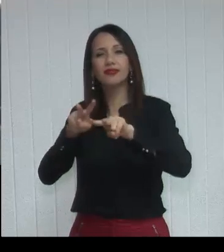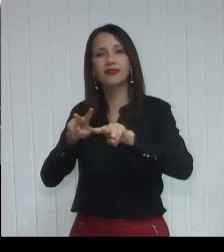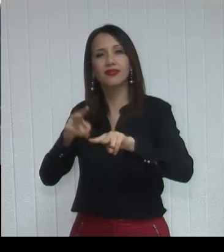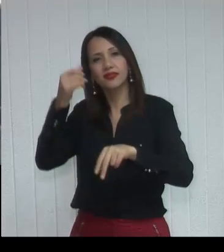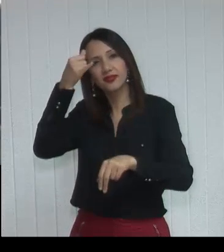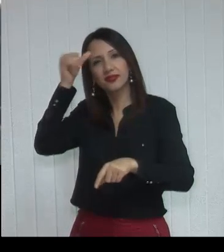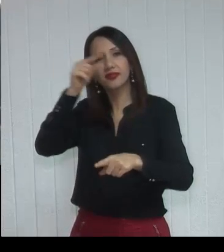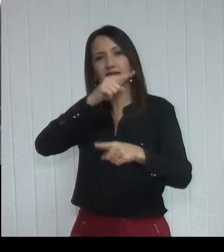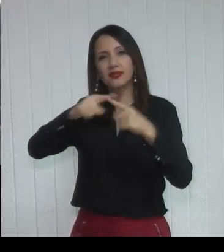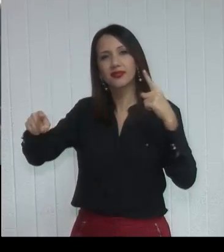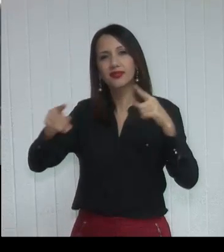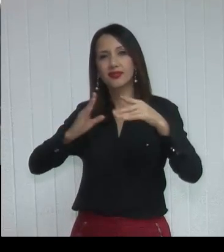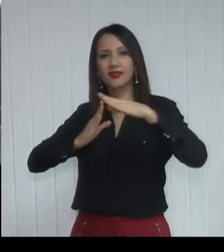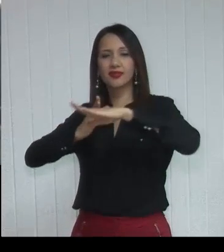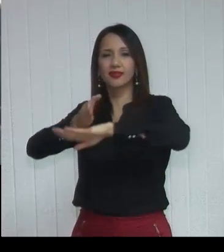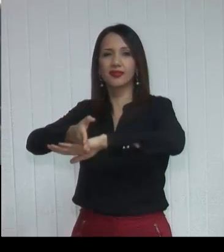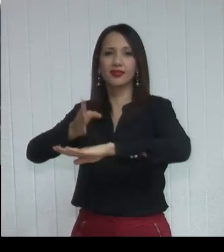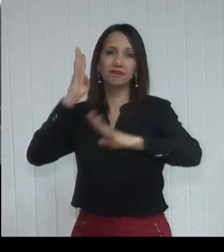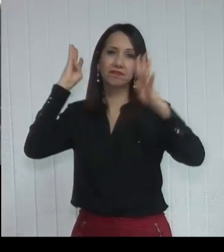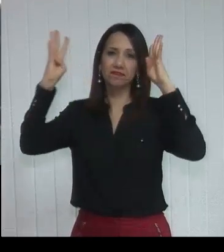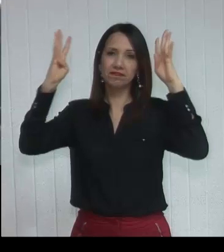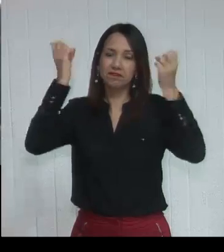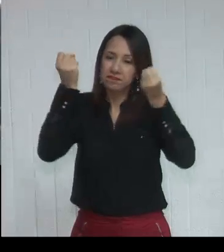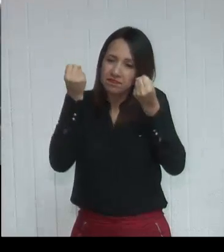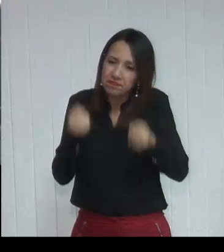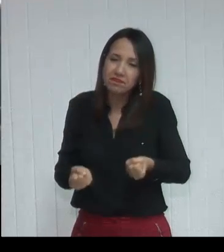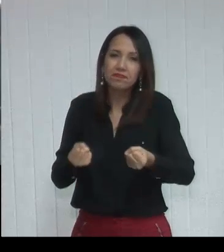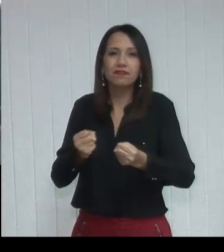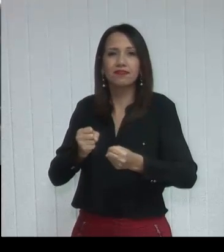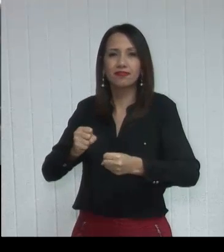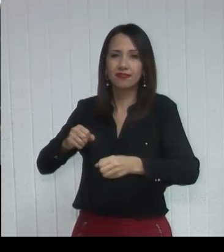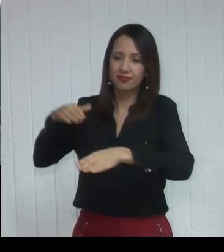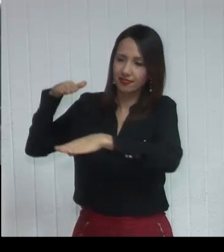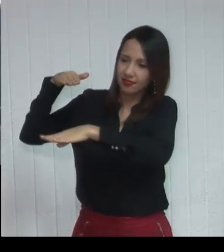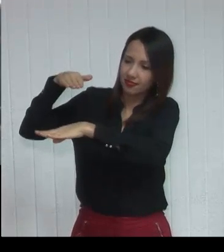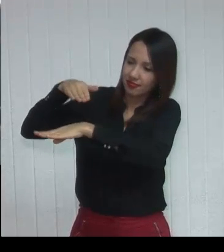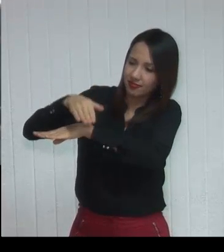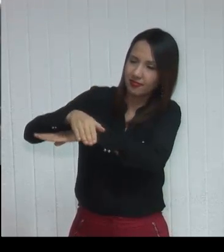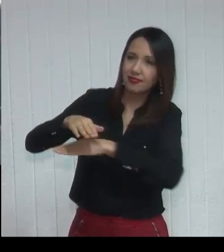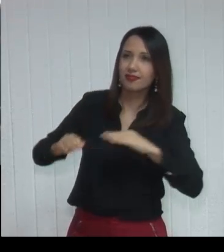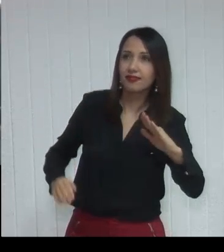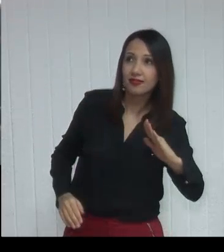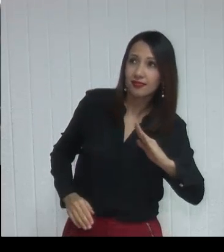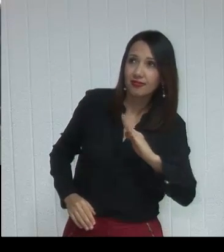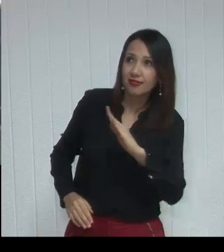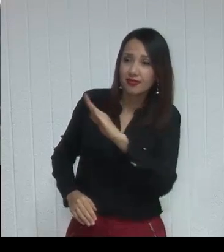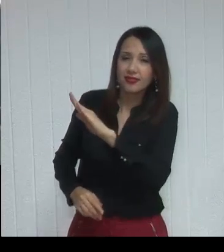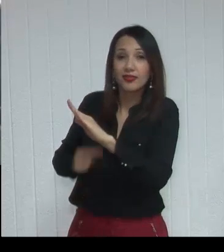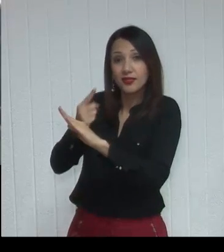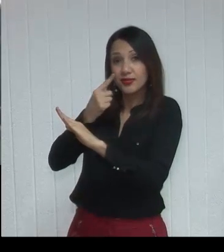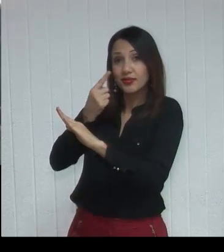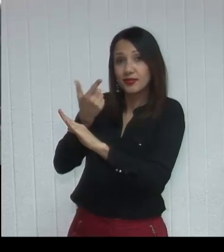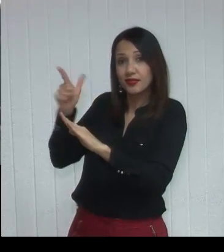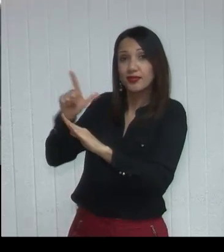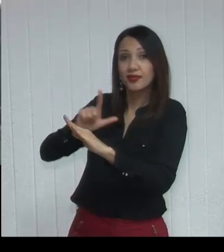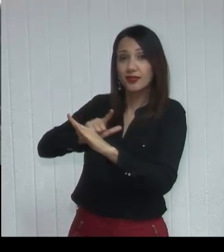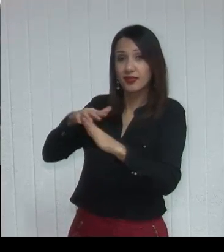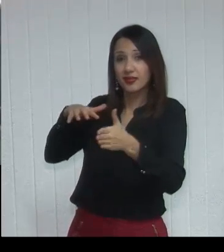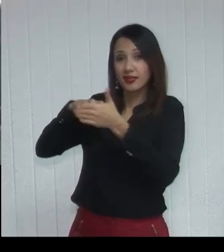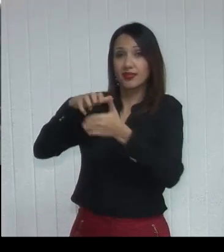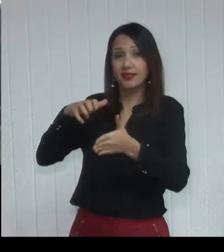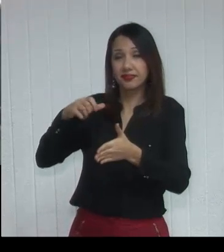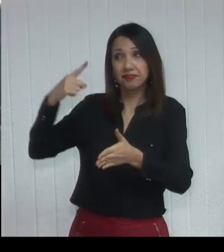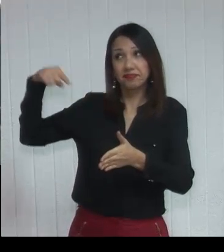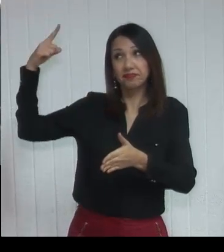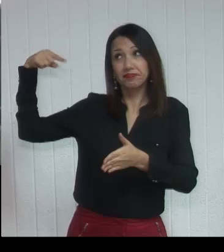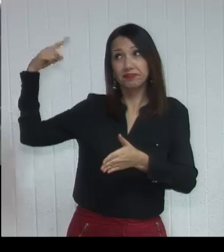proibir o trânsito de veículos pesados nesse local. E nós já vimos outros acidentes no passado